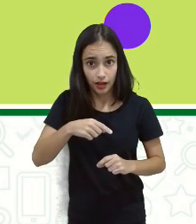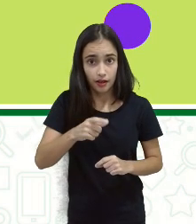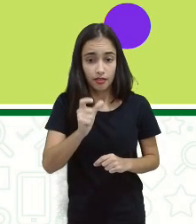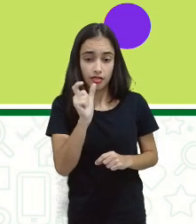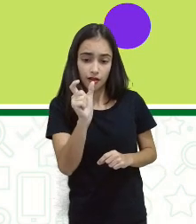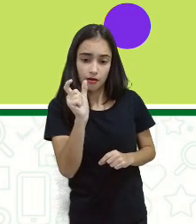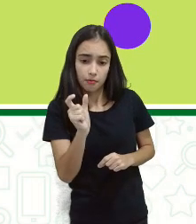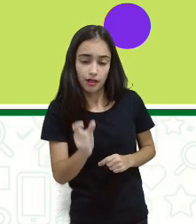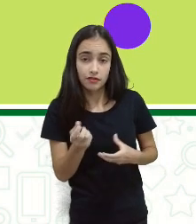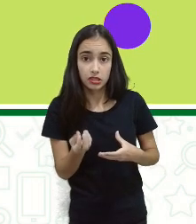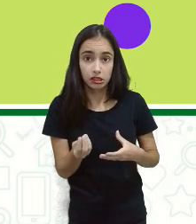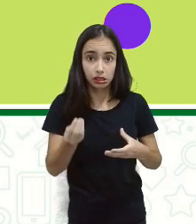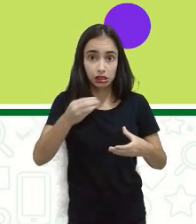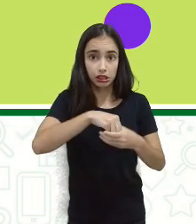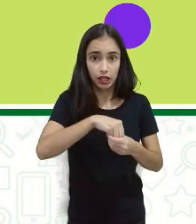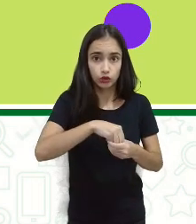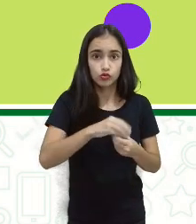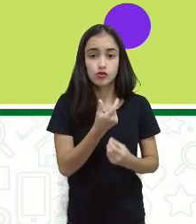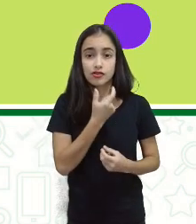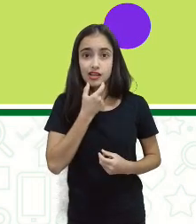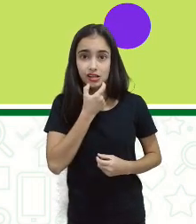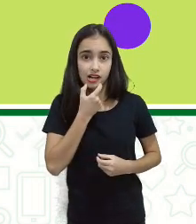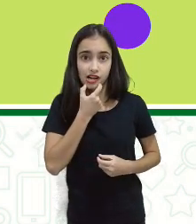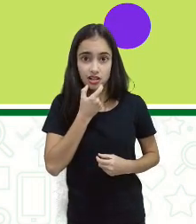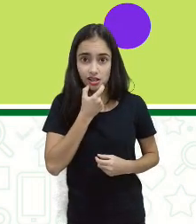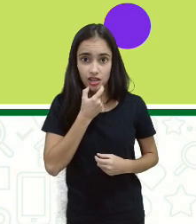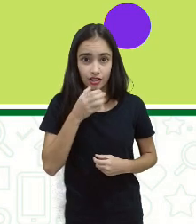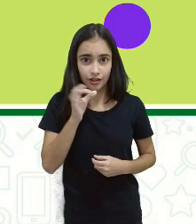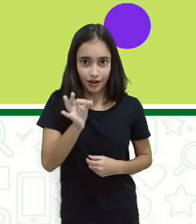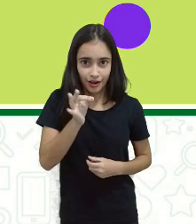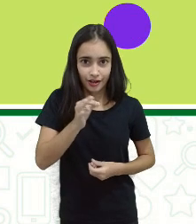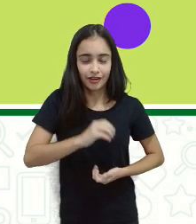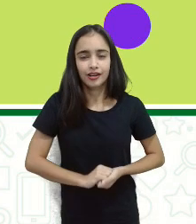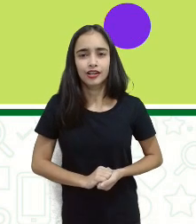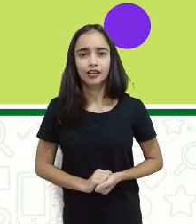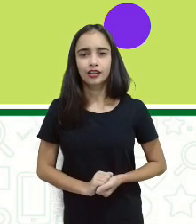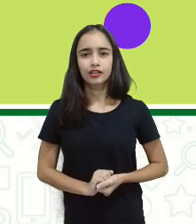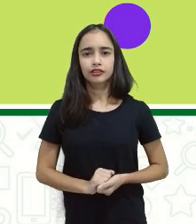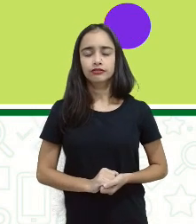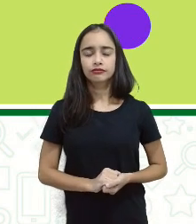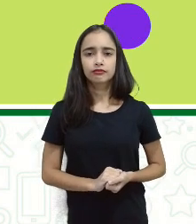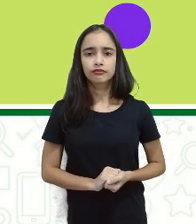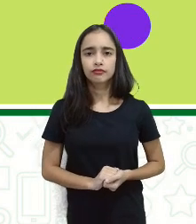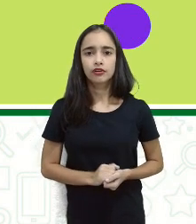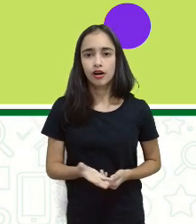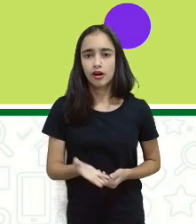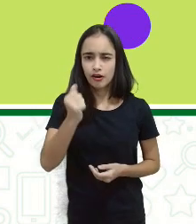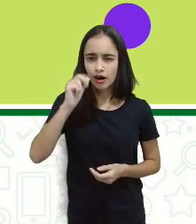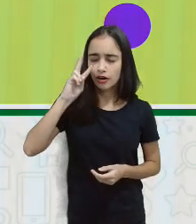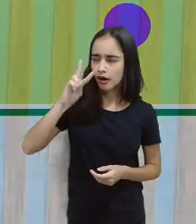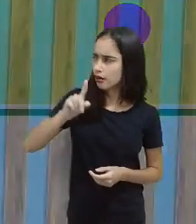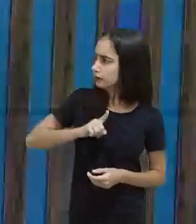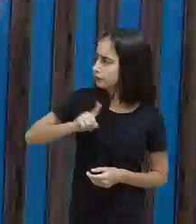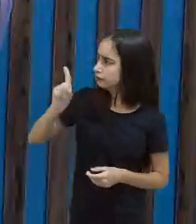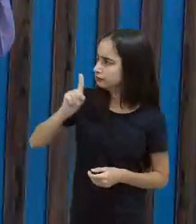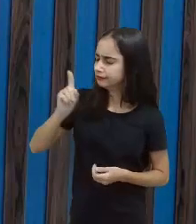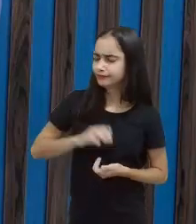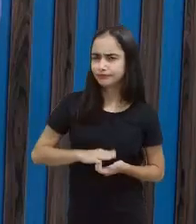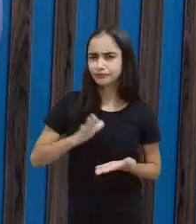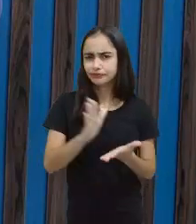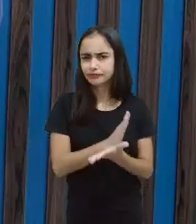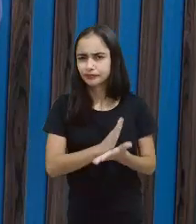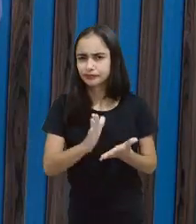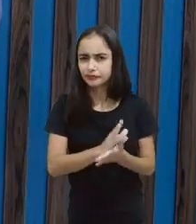Dentro da língua inglesa, por causa dos HQs, dos quadrinhos. Vamos dar uma olhadinha, assim, em algumas